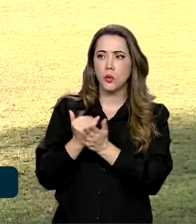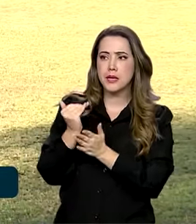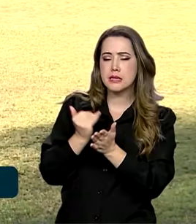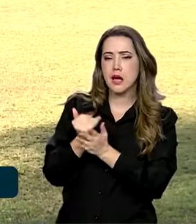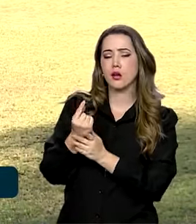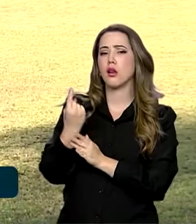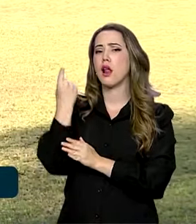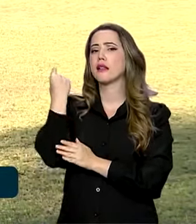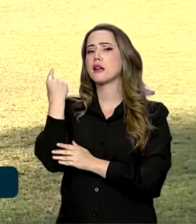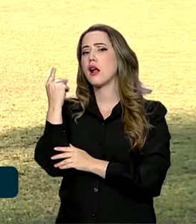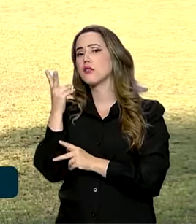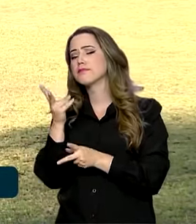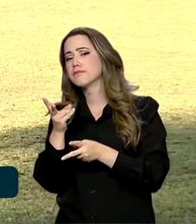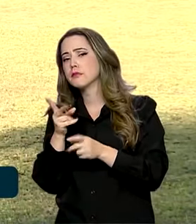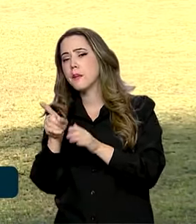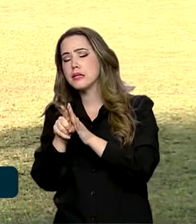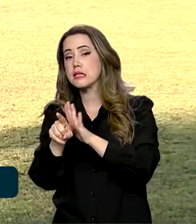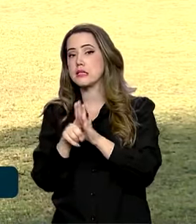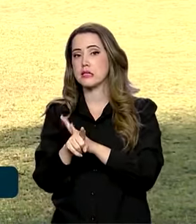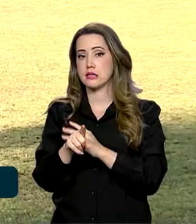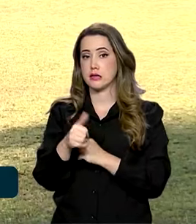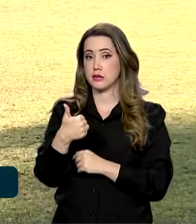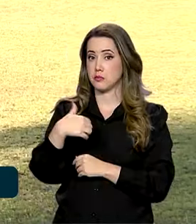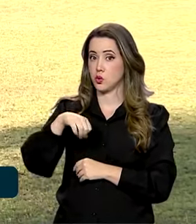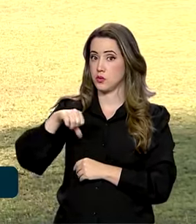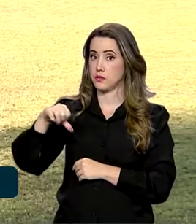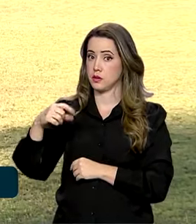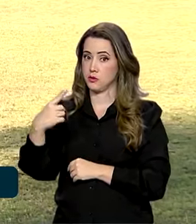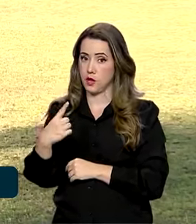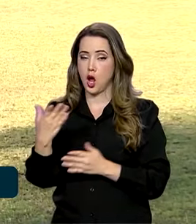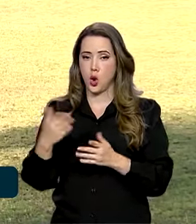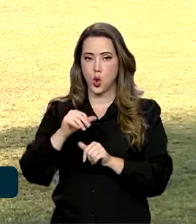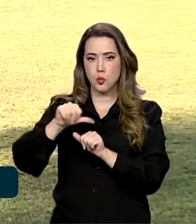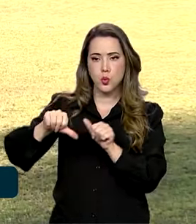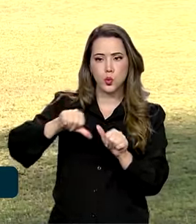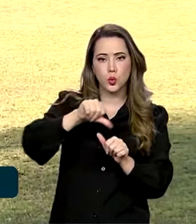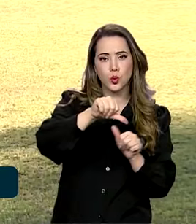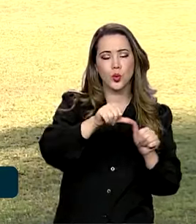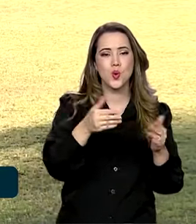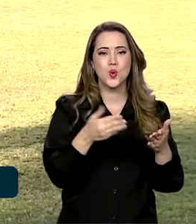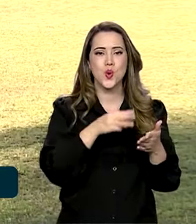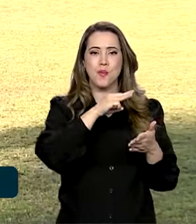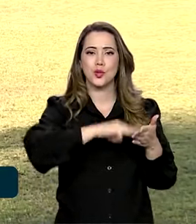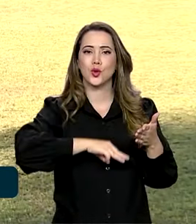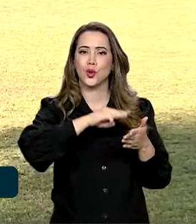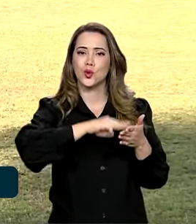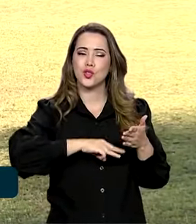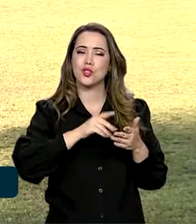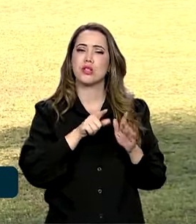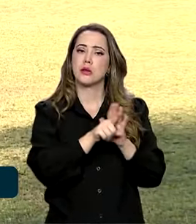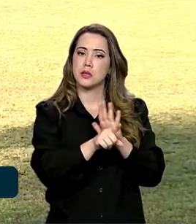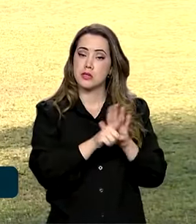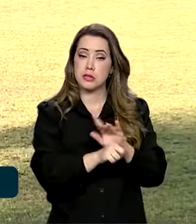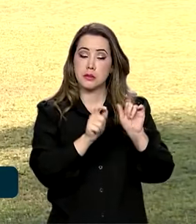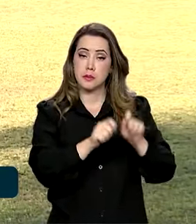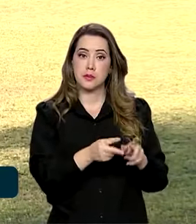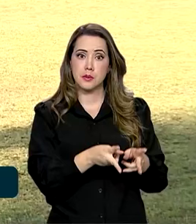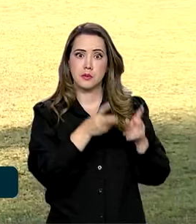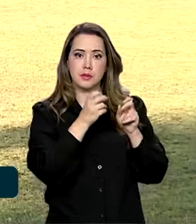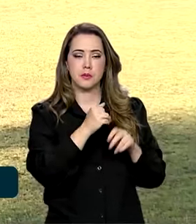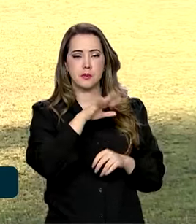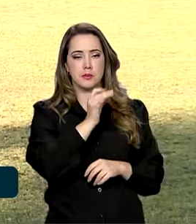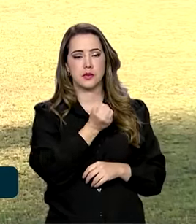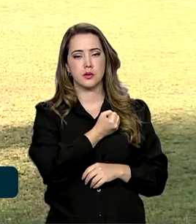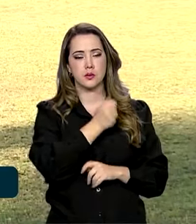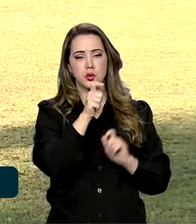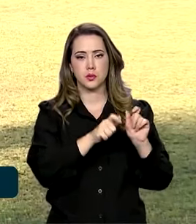De lá para cá, houve mudanças no mapeamento e na metodologia das pesquisas que permitiu identificar mais pessoas.